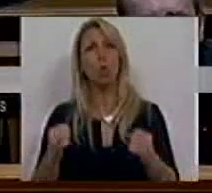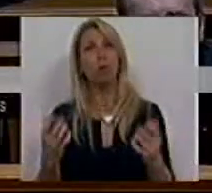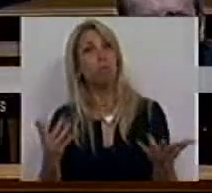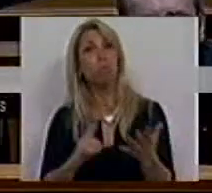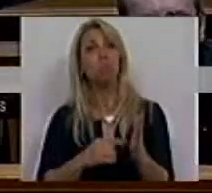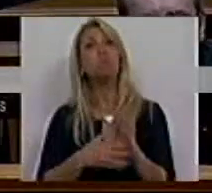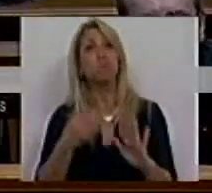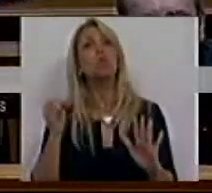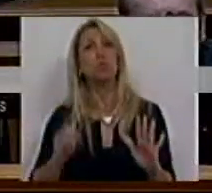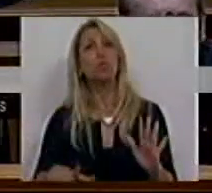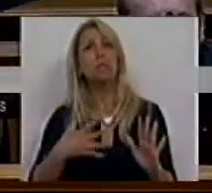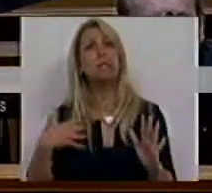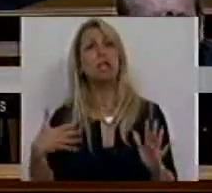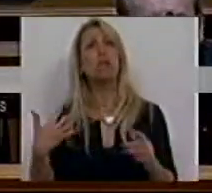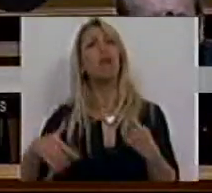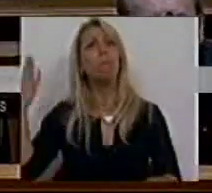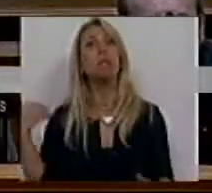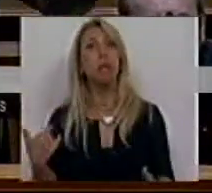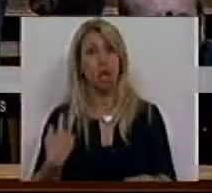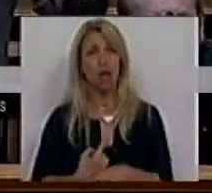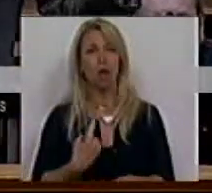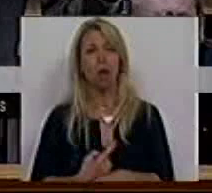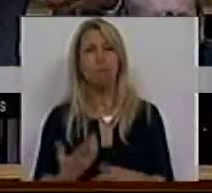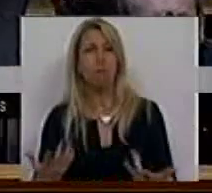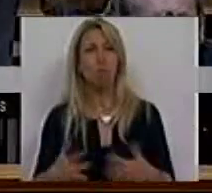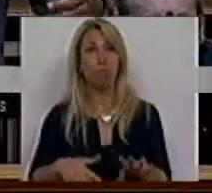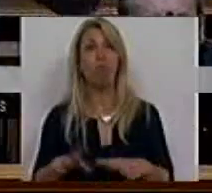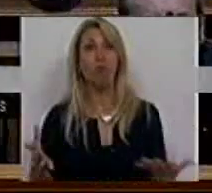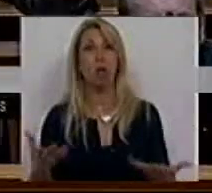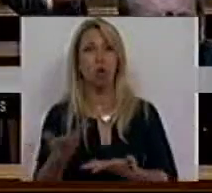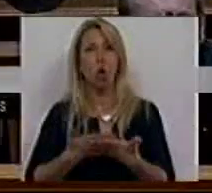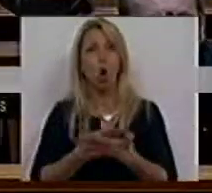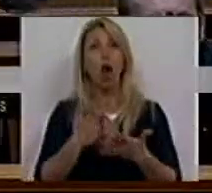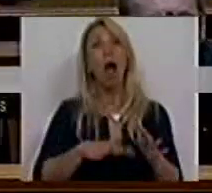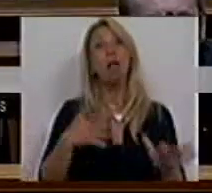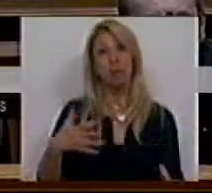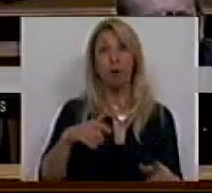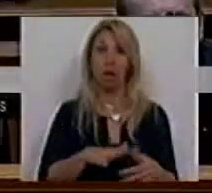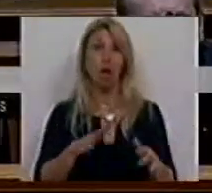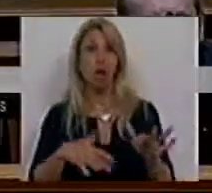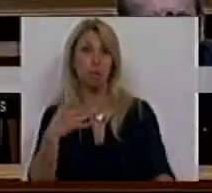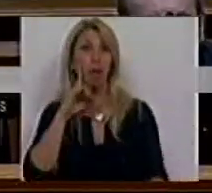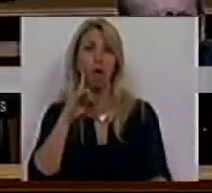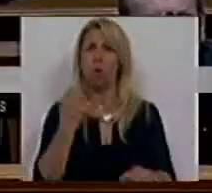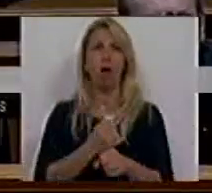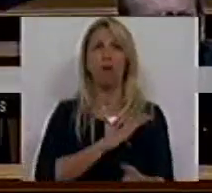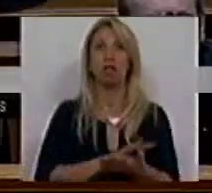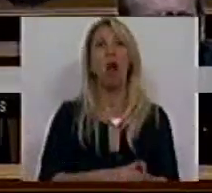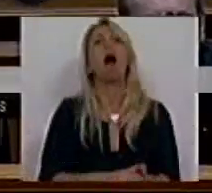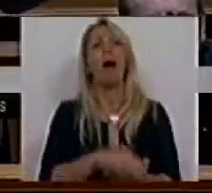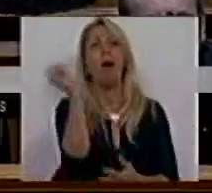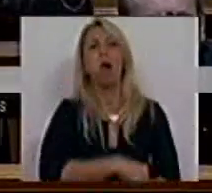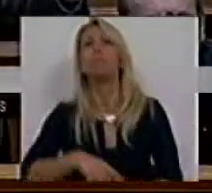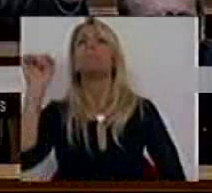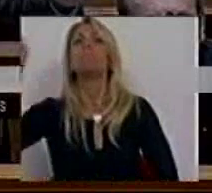chumaram na sexta-feira passada? É a tática? Venham negociar com a Assembleia? Nós depois, na Assembleia, garantimos que nada é feito. Vão bater antes à porta do